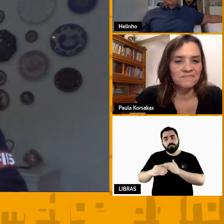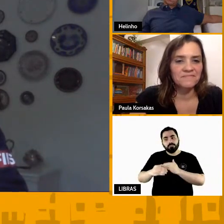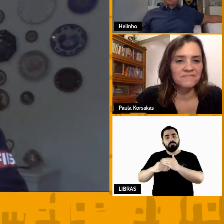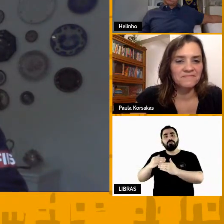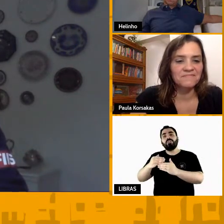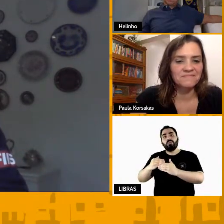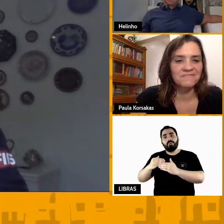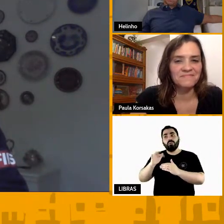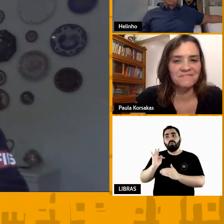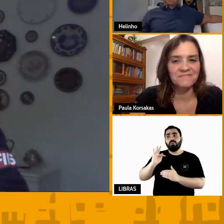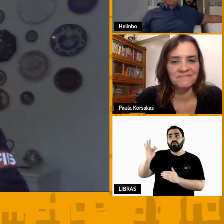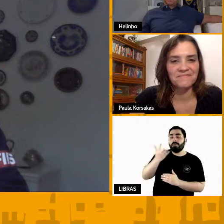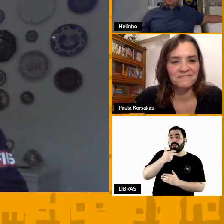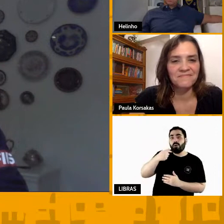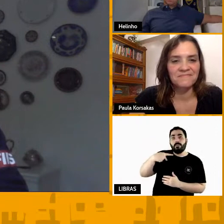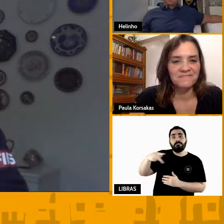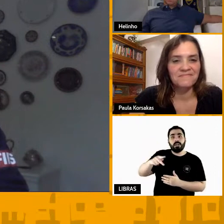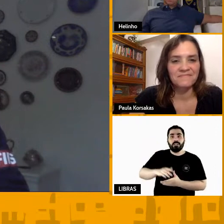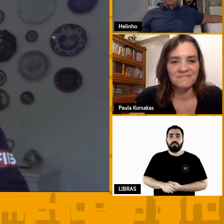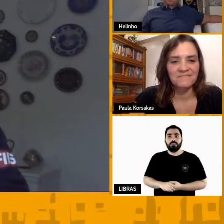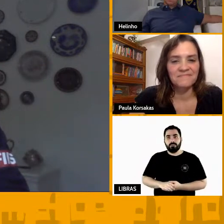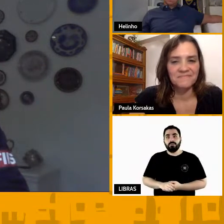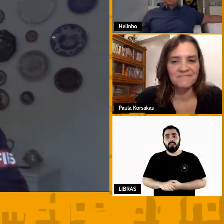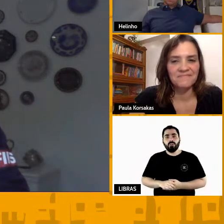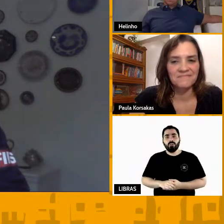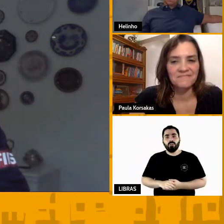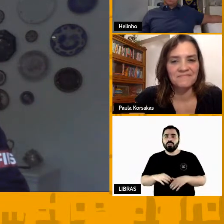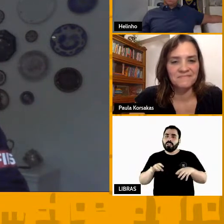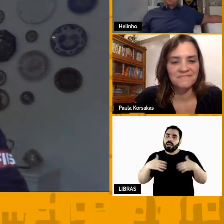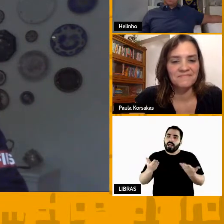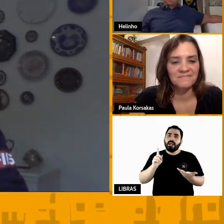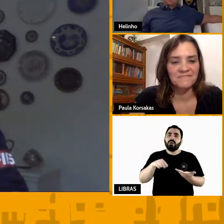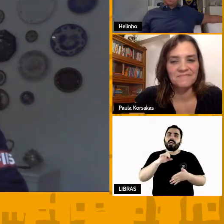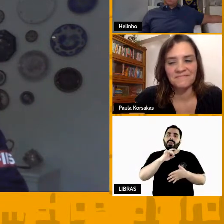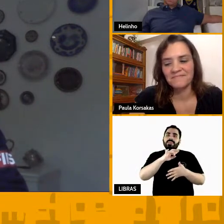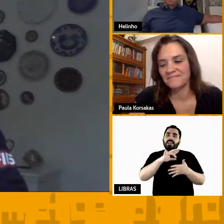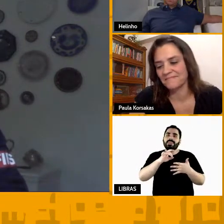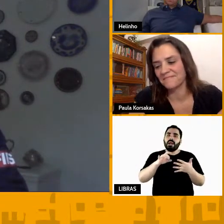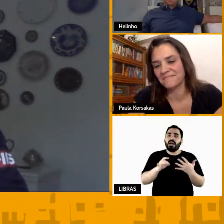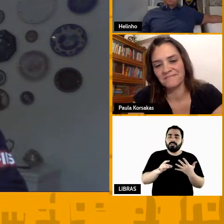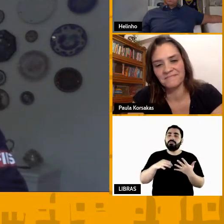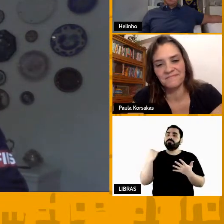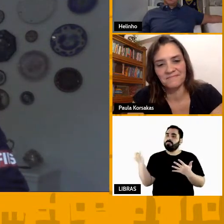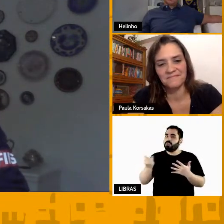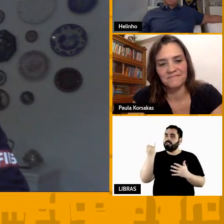outros detalhes aí que eu julgo também ser muito importante aí na comunicação.